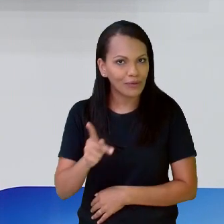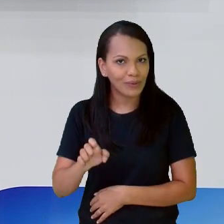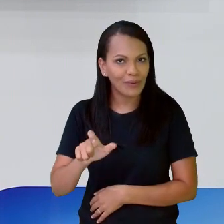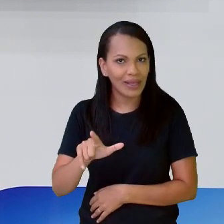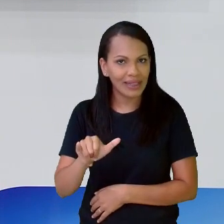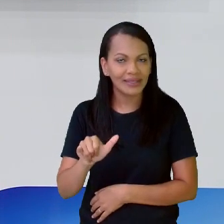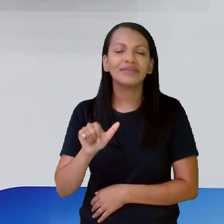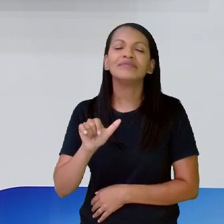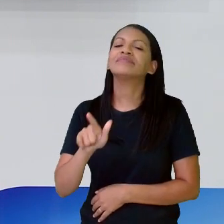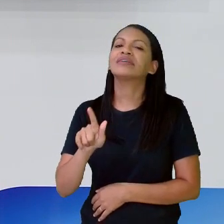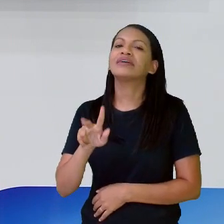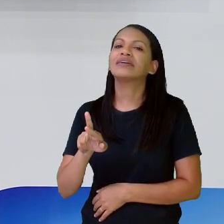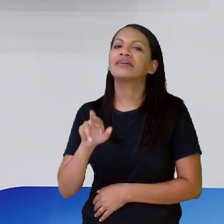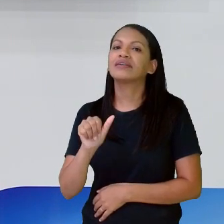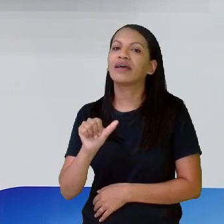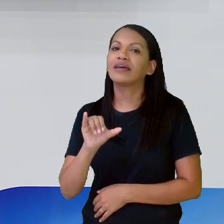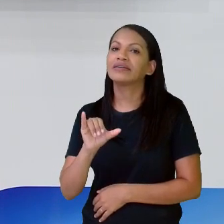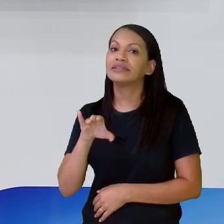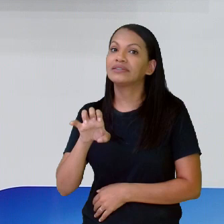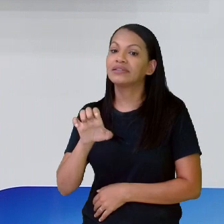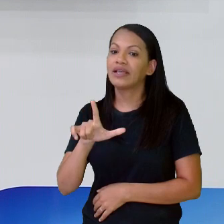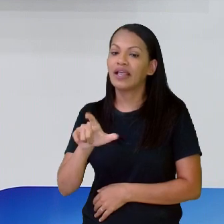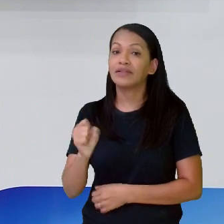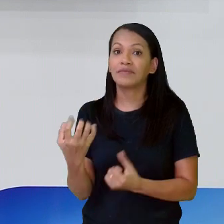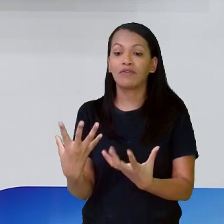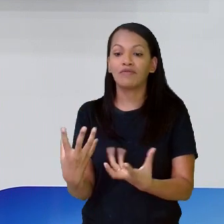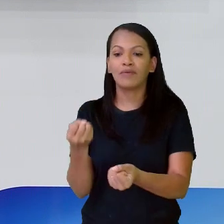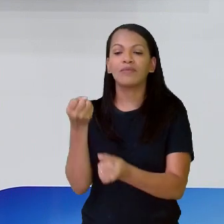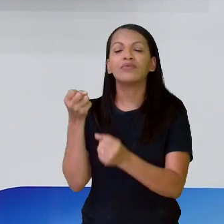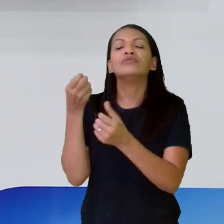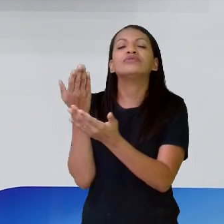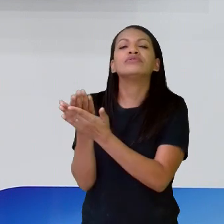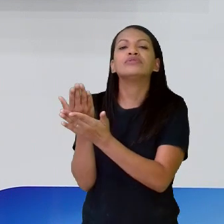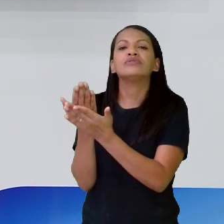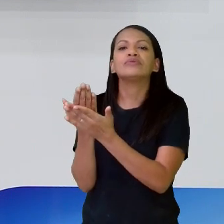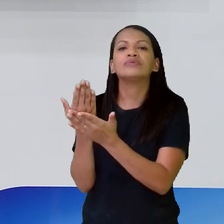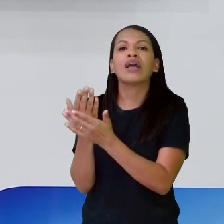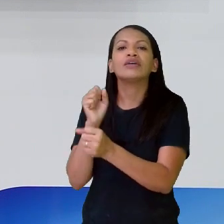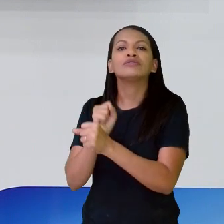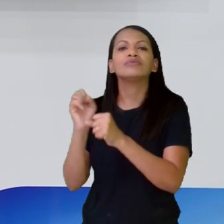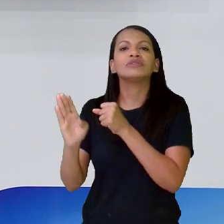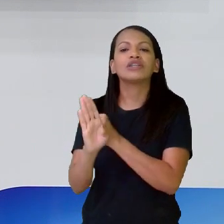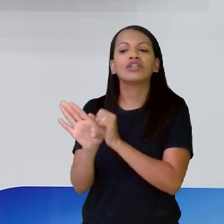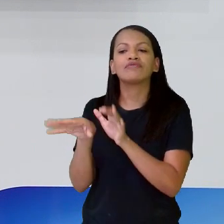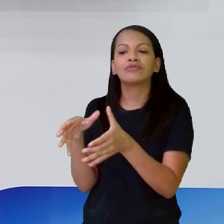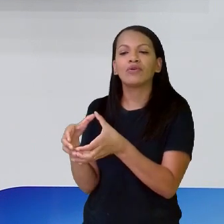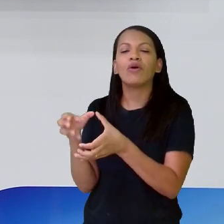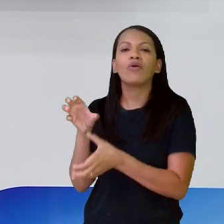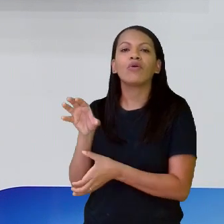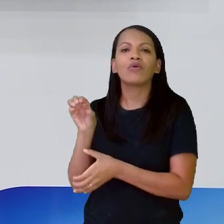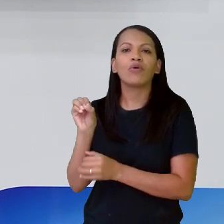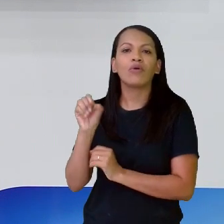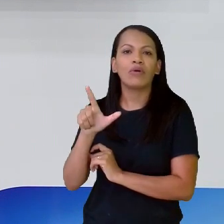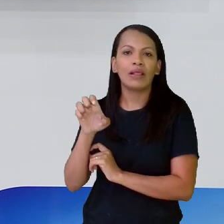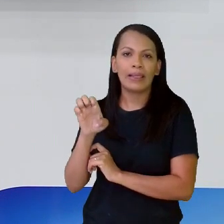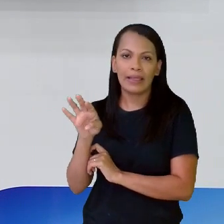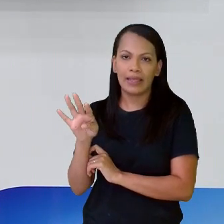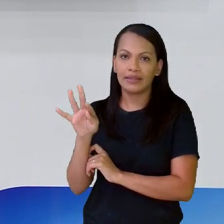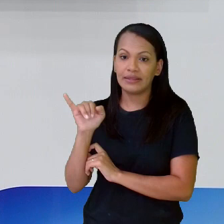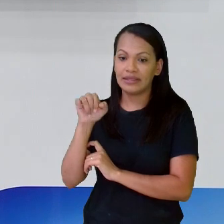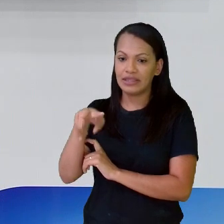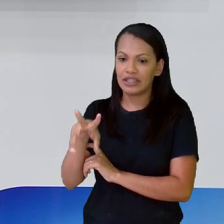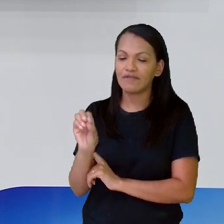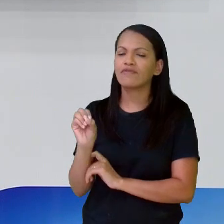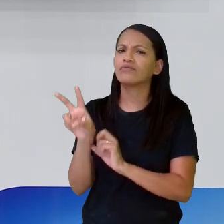Elie Graciele e vamos trabalhar aí substantivos coletivos, é o nosso tema da aula de hoje. Nós